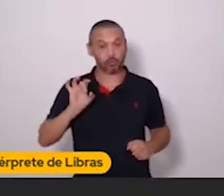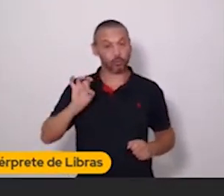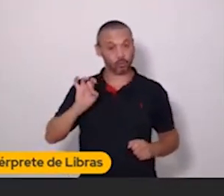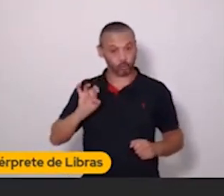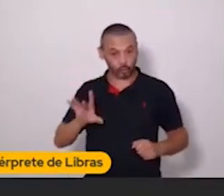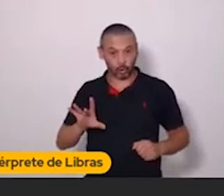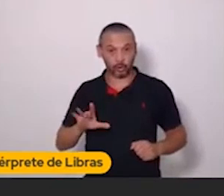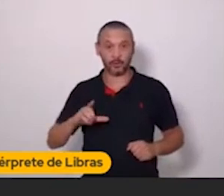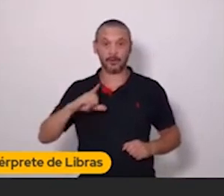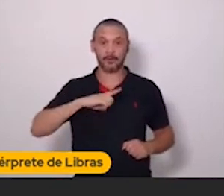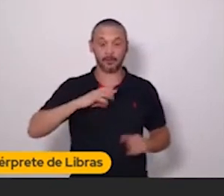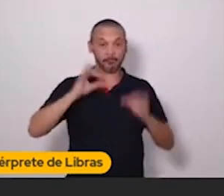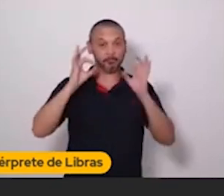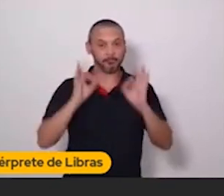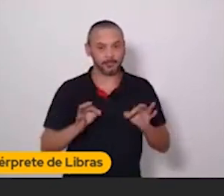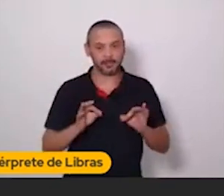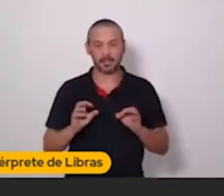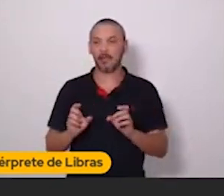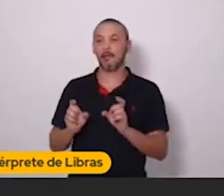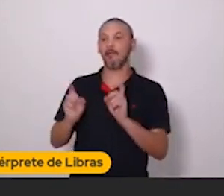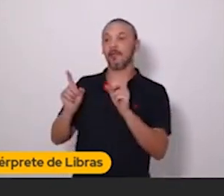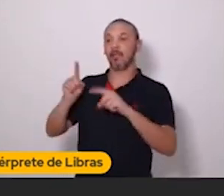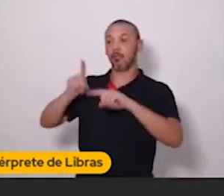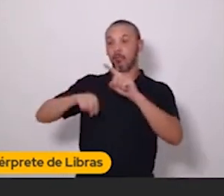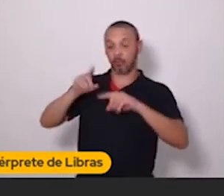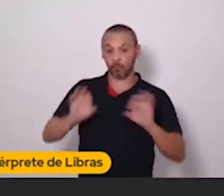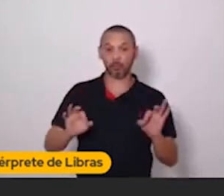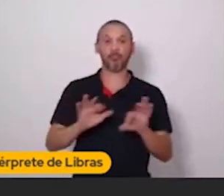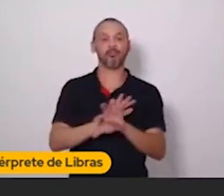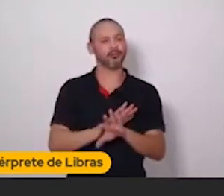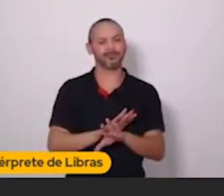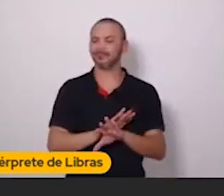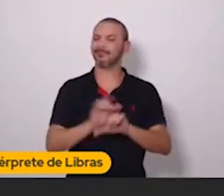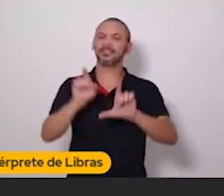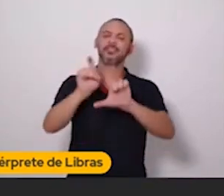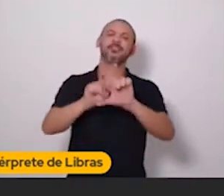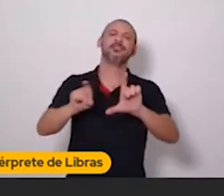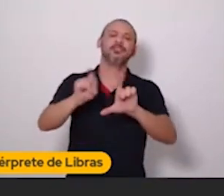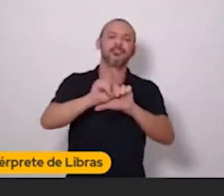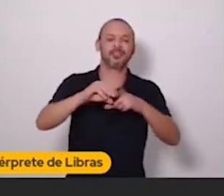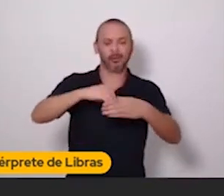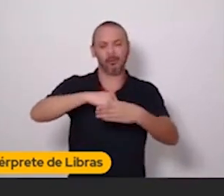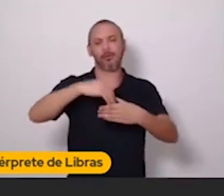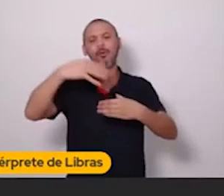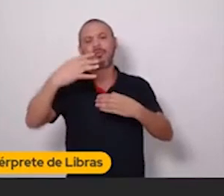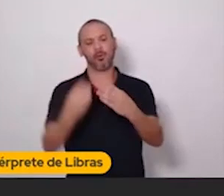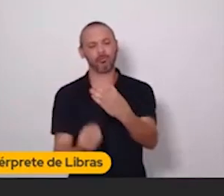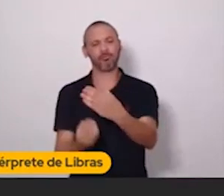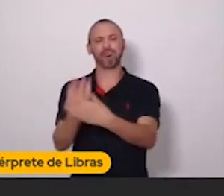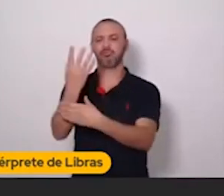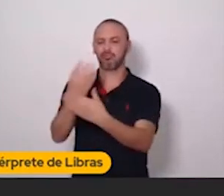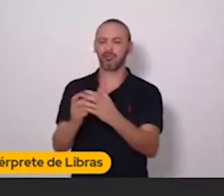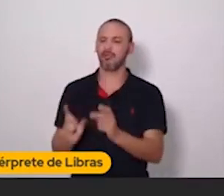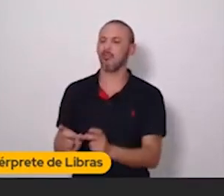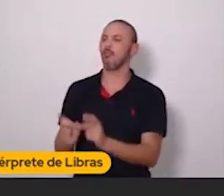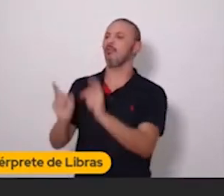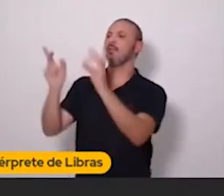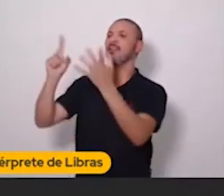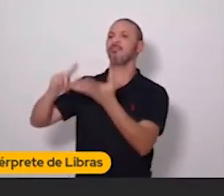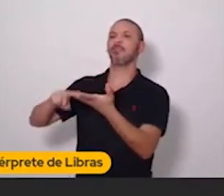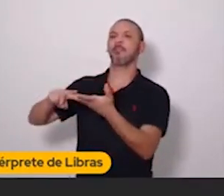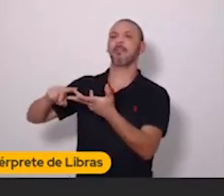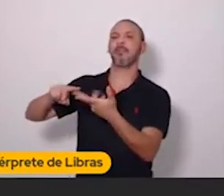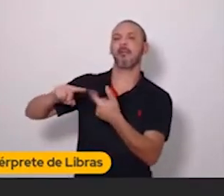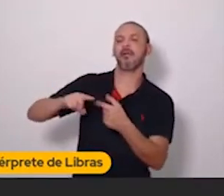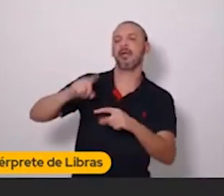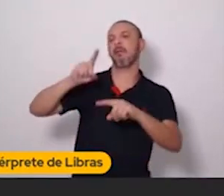teria o óbvio, eu vendo isso e pronto. No digital, criando conteúdo, você pode falar que você vende isso. E que o